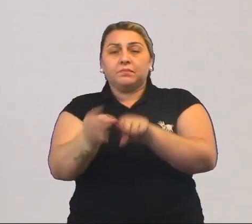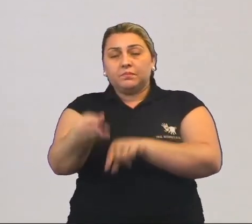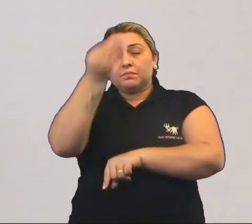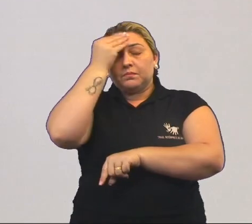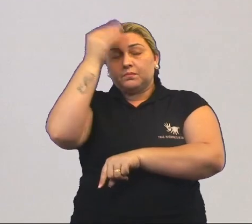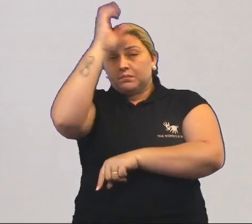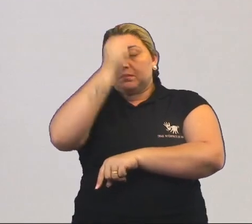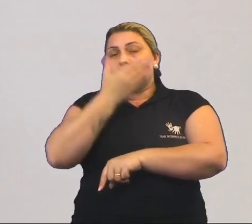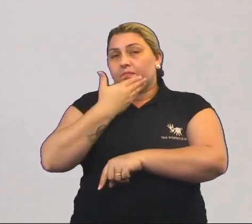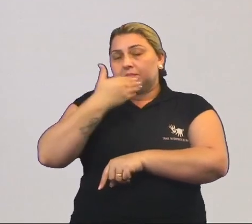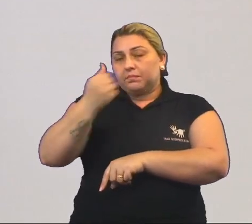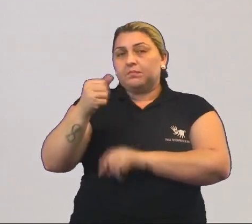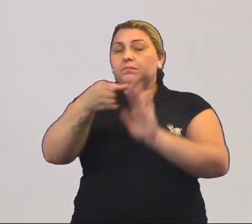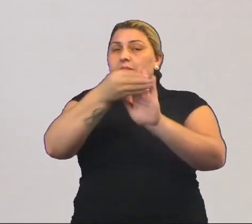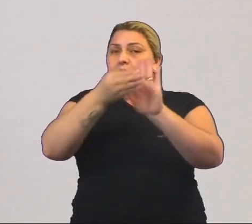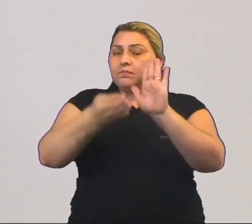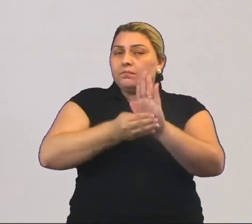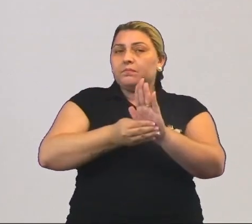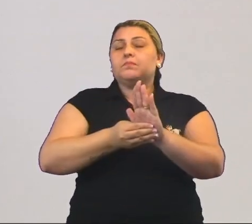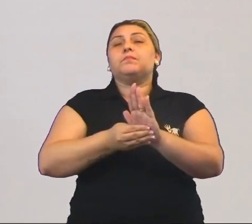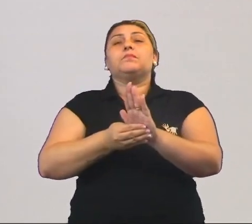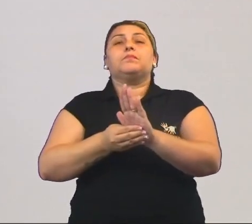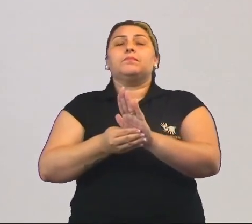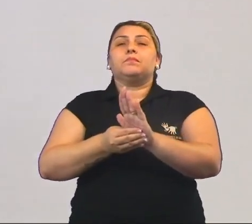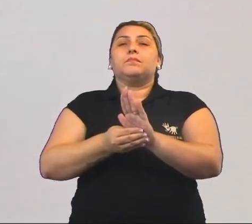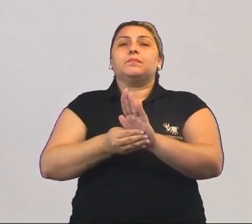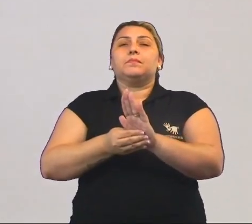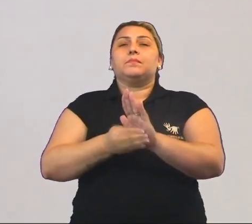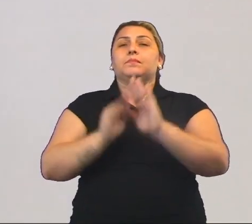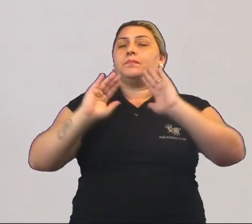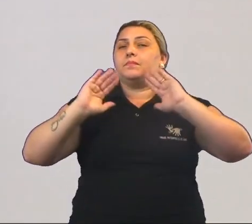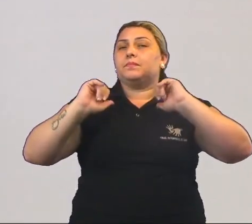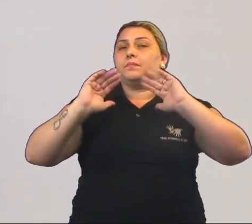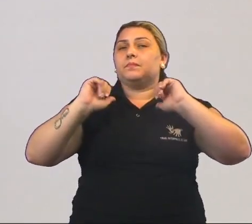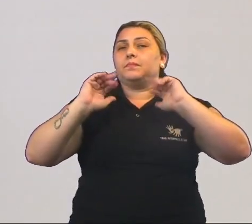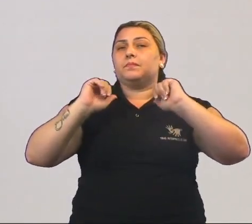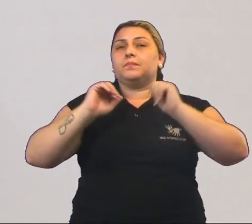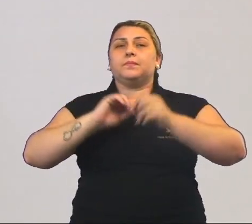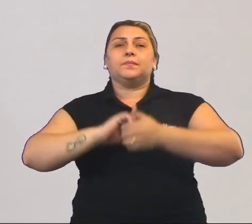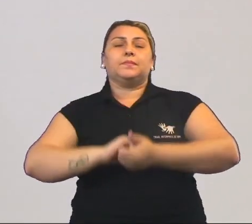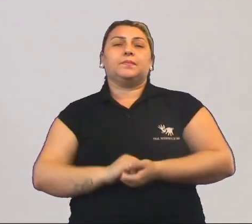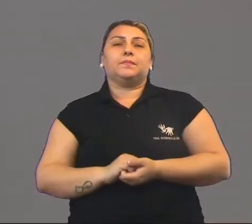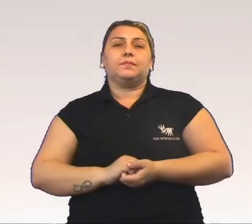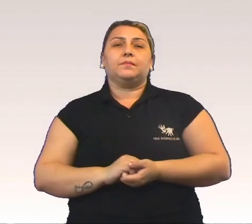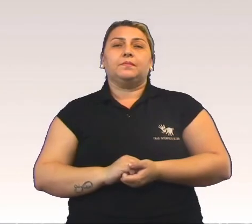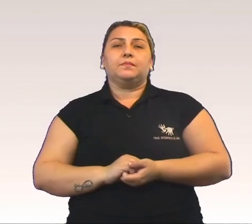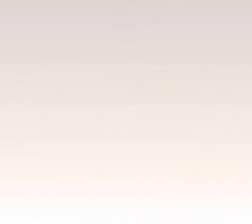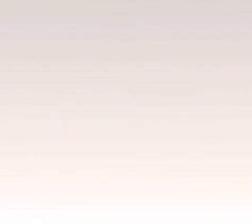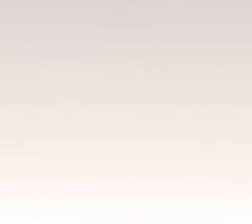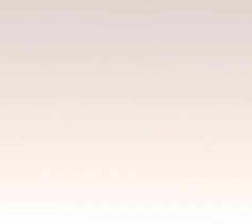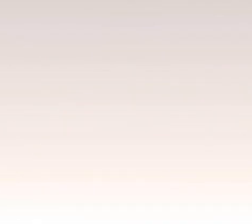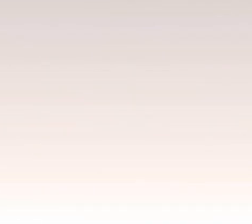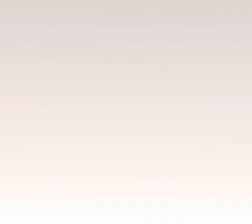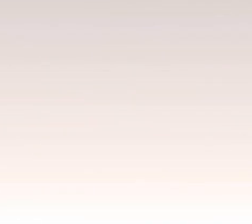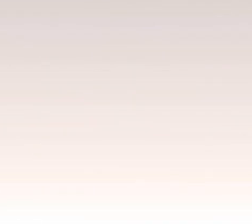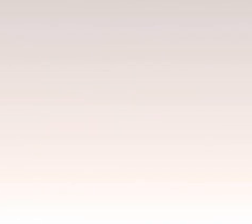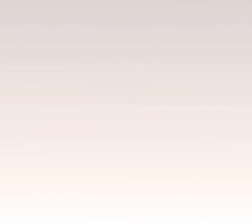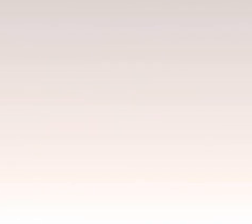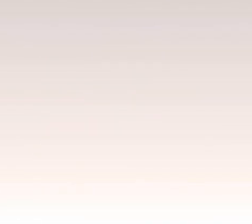e aprender melhor o conteúdo. Então, isso. Até a próxima. Tchau. Tchau.